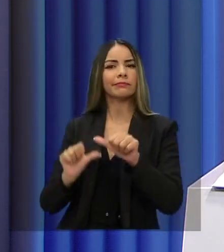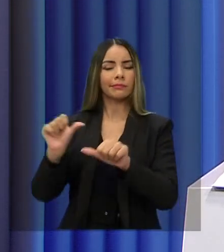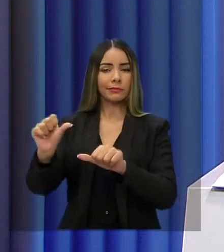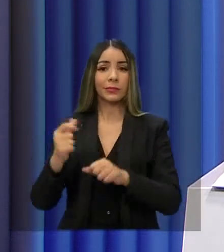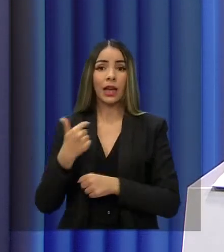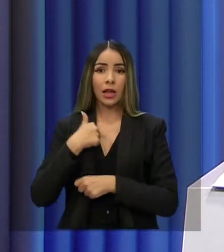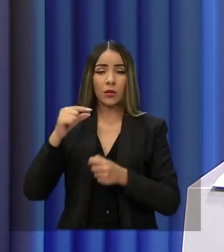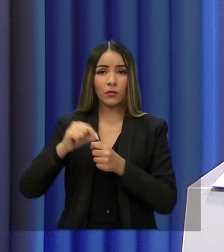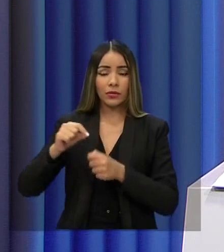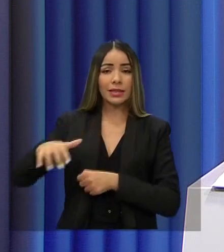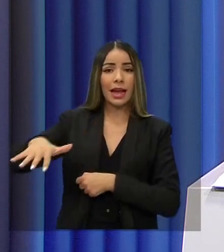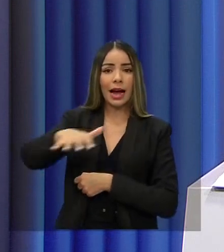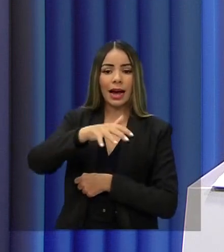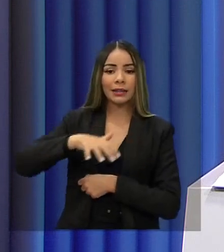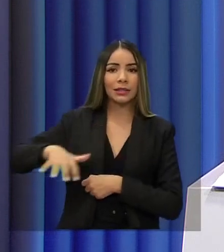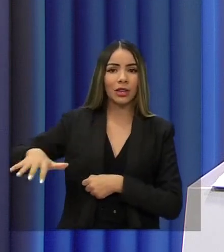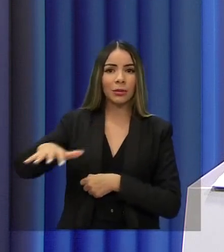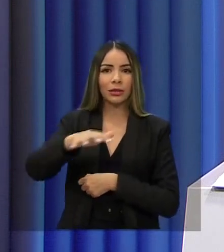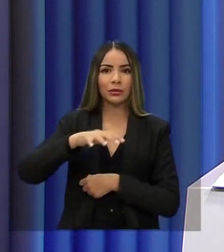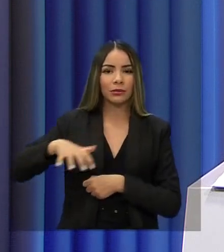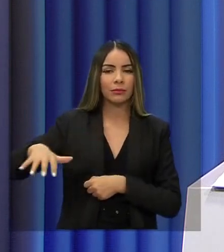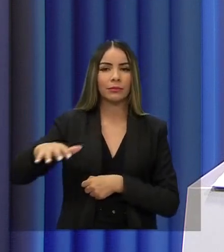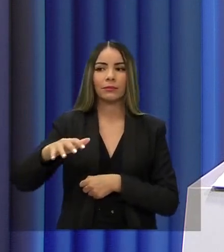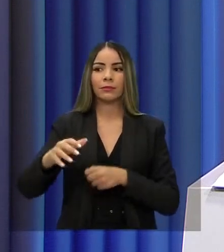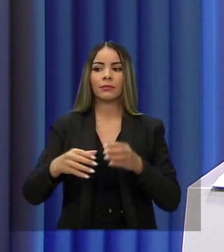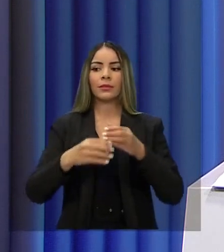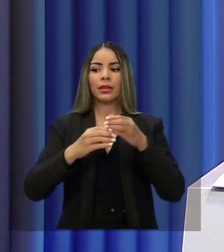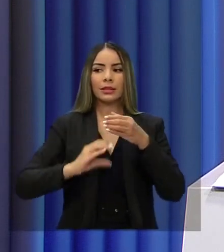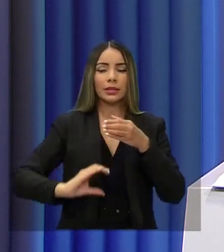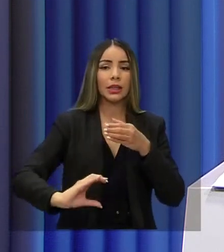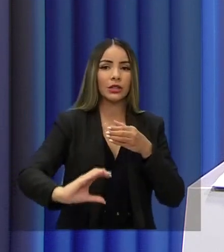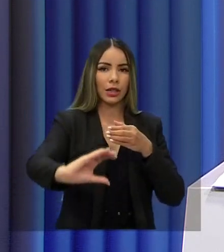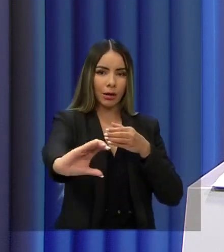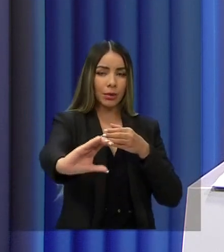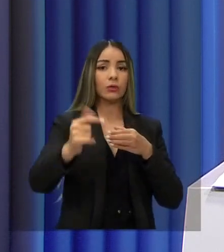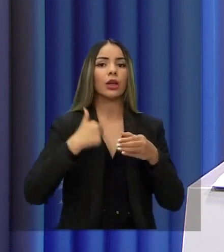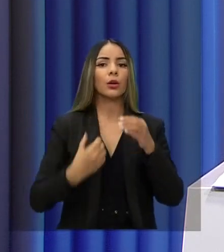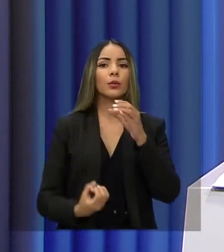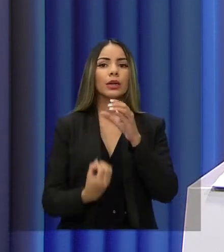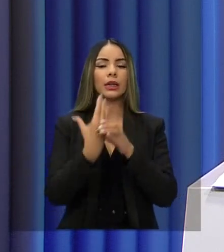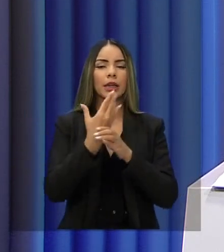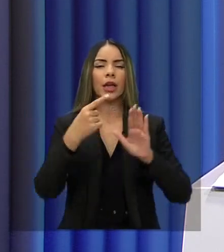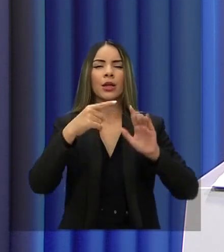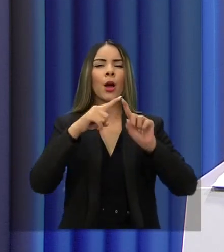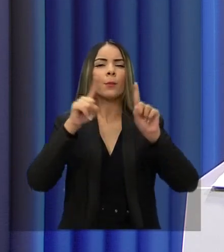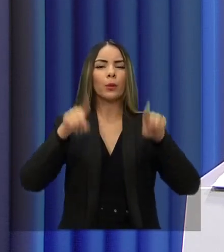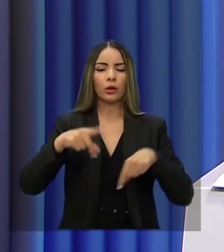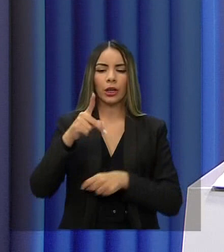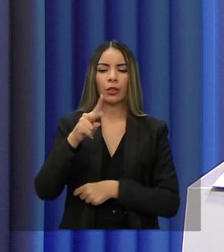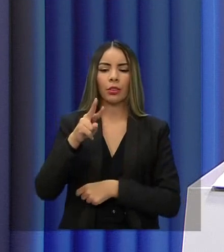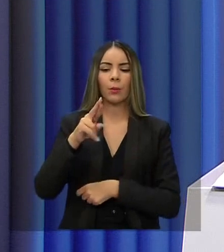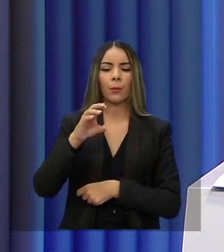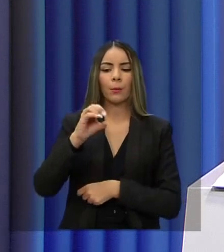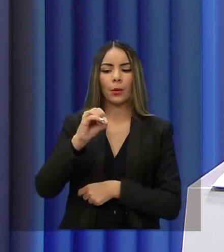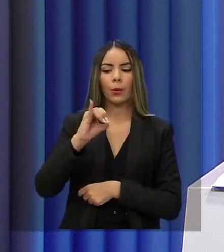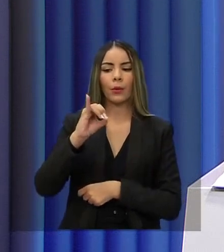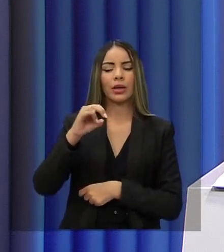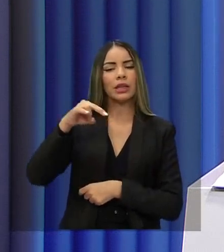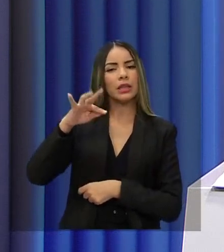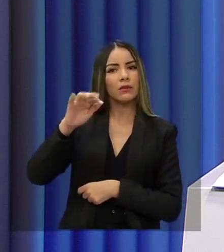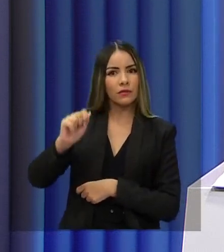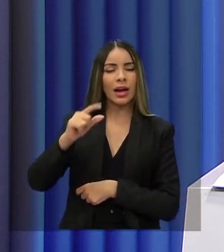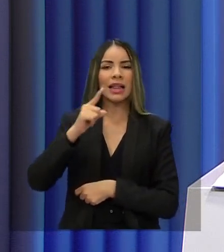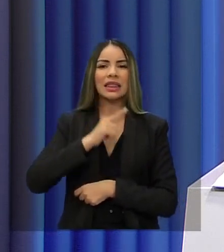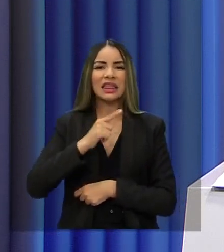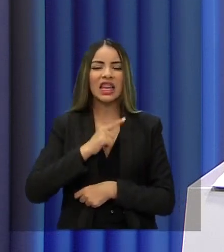por exemplo, na área do sonhamento da cidade de Fortaleza. Criei um projeto chamado Proinfra. Mais de mil ruas alagadas, de lama, que hoje